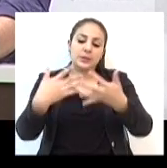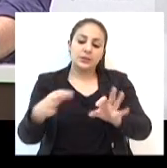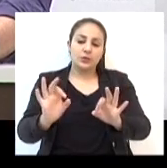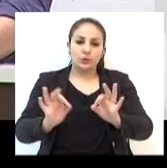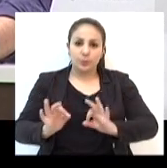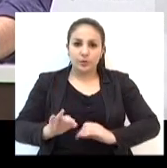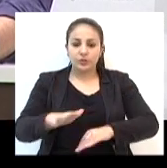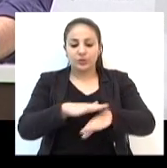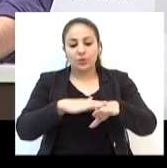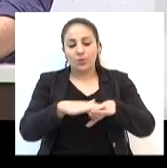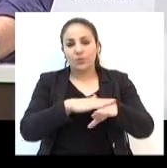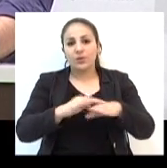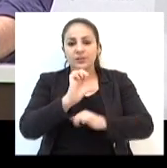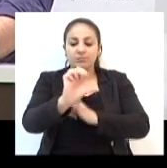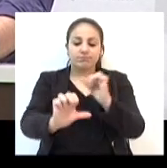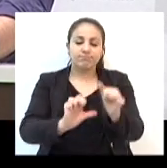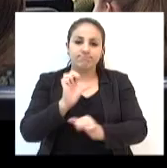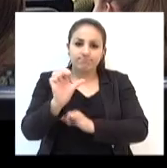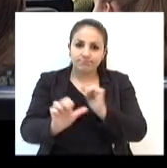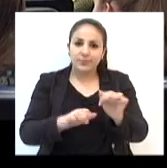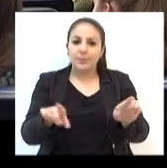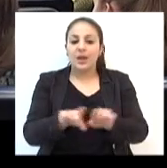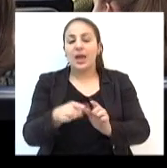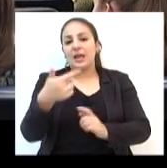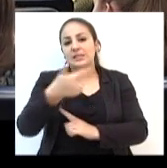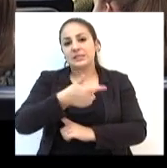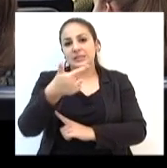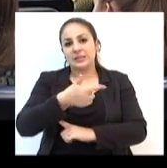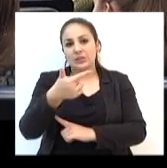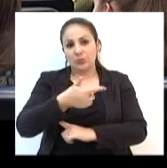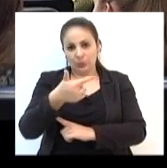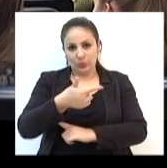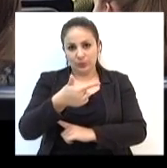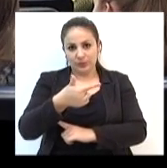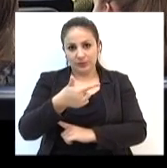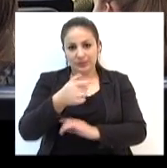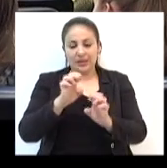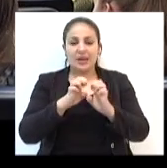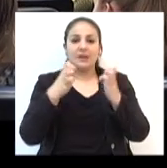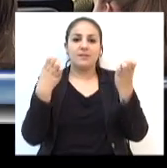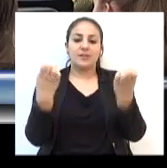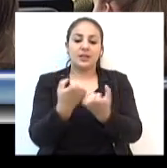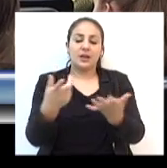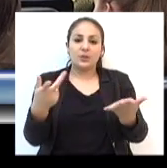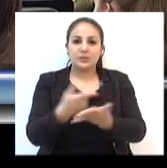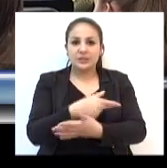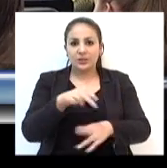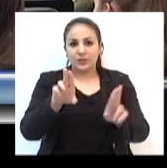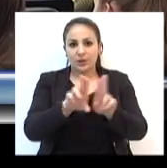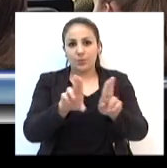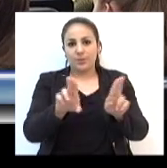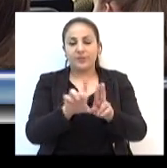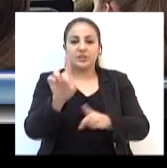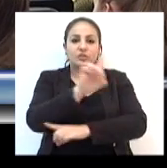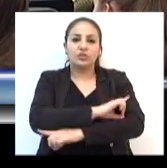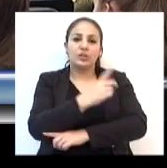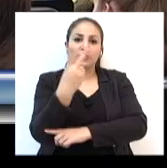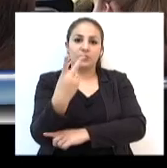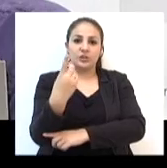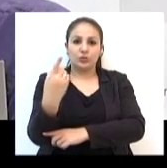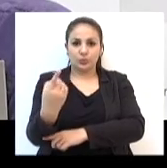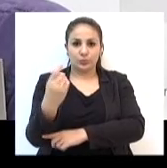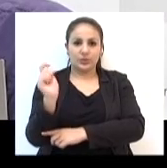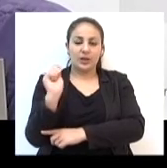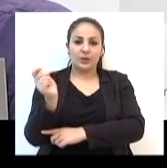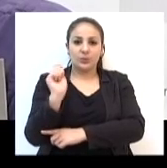projeto Conversas Transformadoras. A segunda edição do evento aconteceu na UPF no dia 21 de agosto